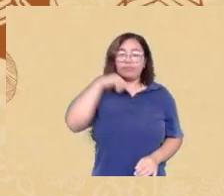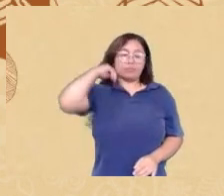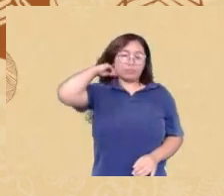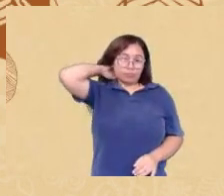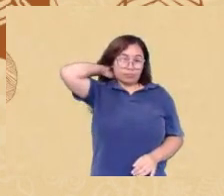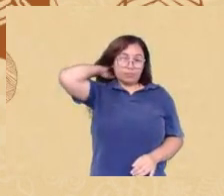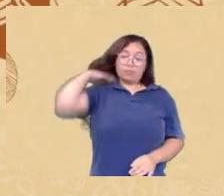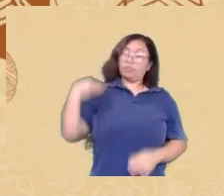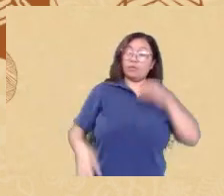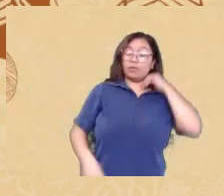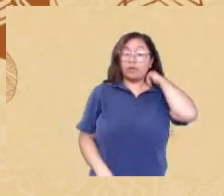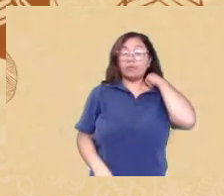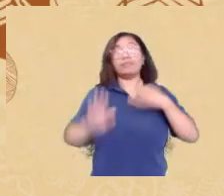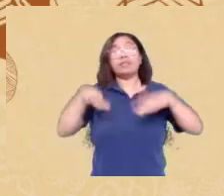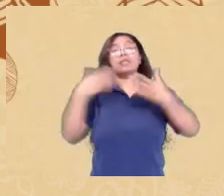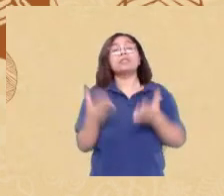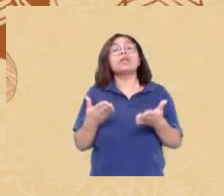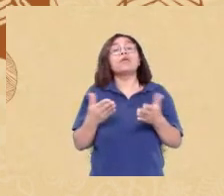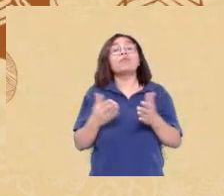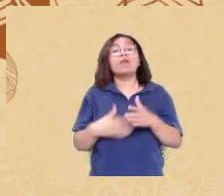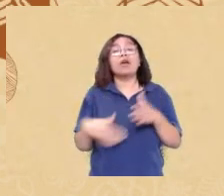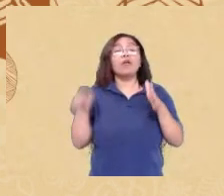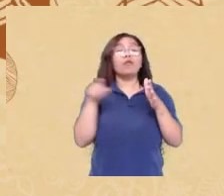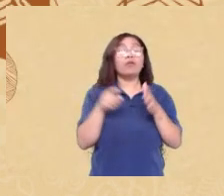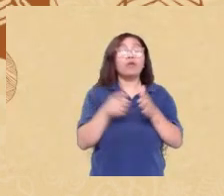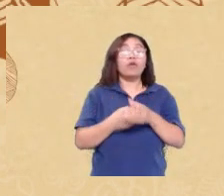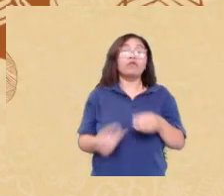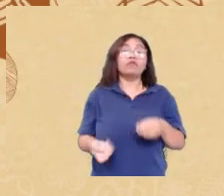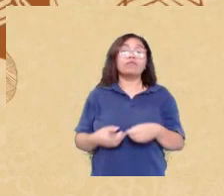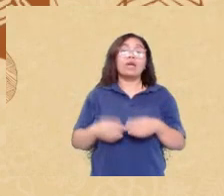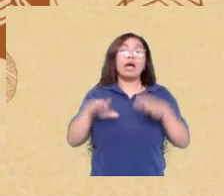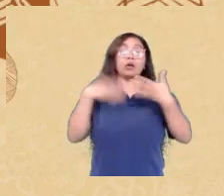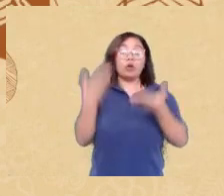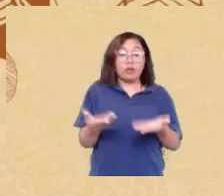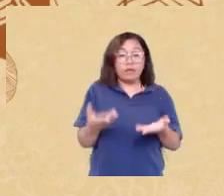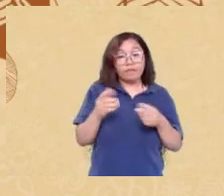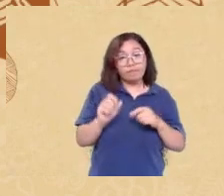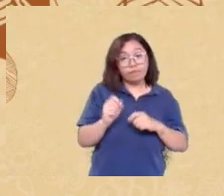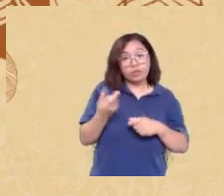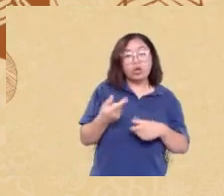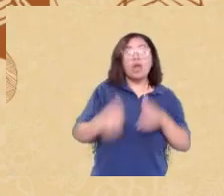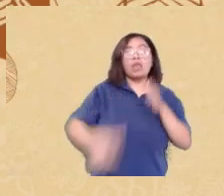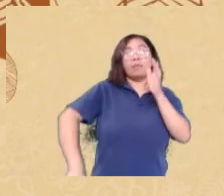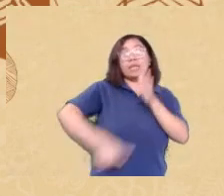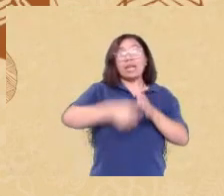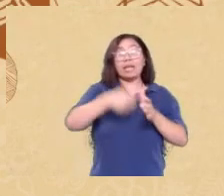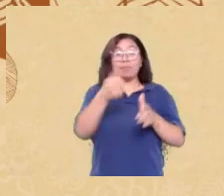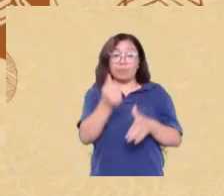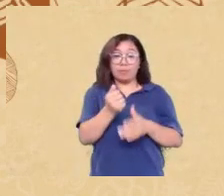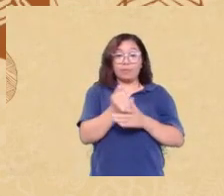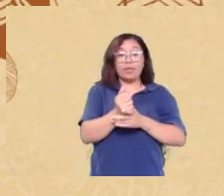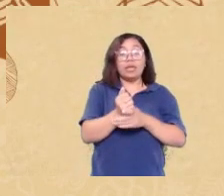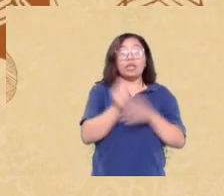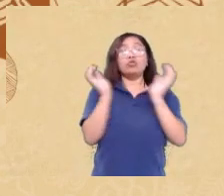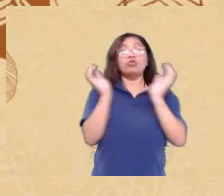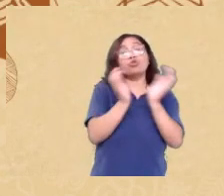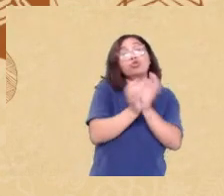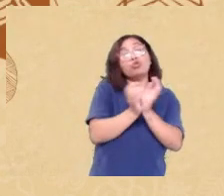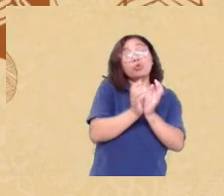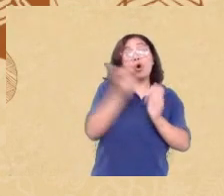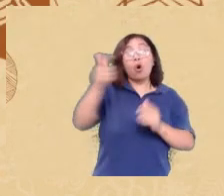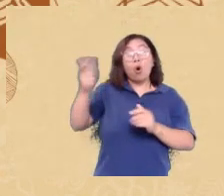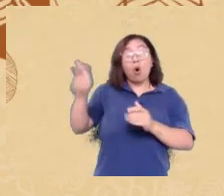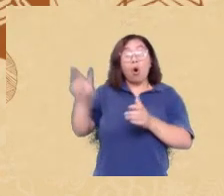voltando para o tema do QI depois daquela primeira geração e com aqueles eugenicistas outros pesquisadores vieram tentar